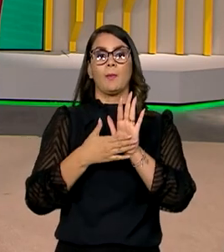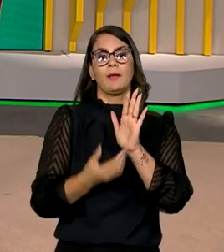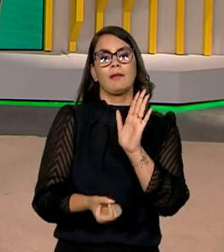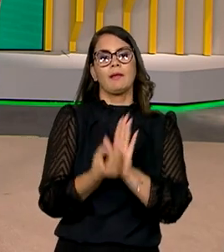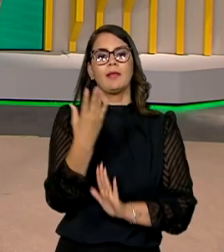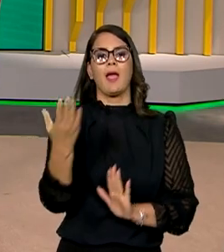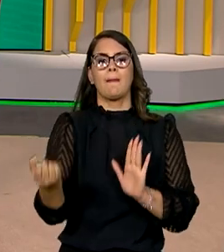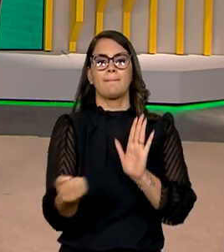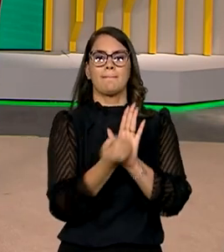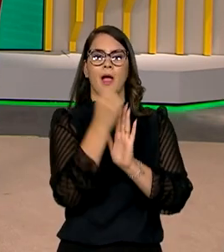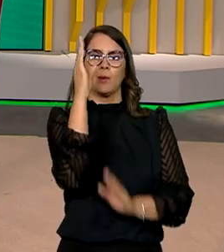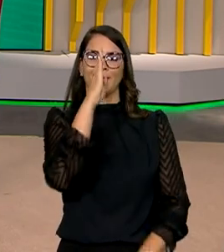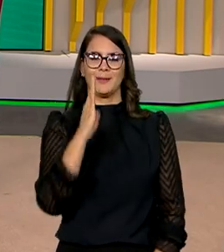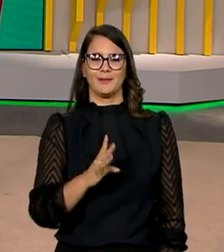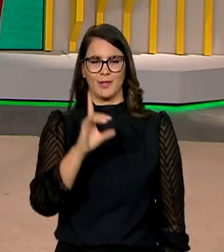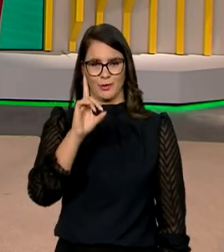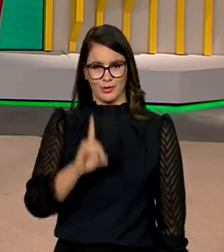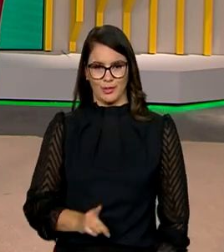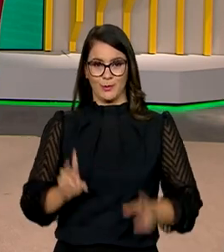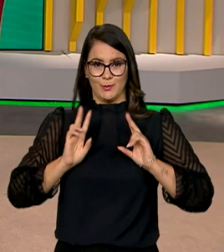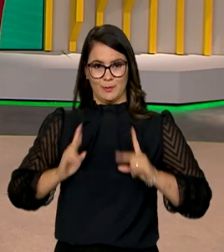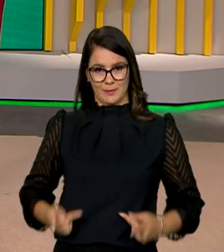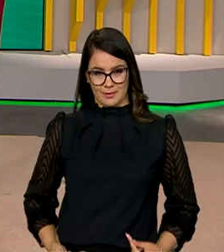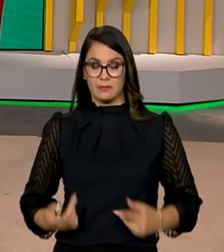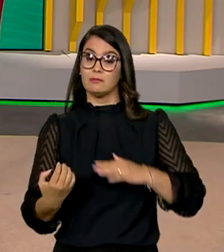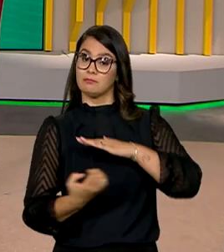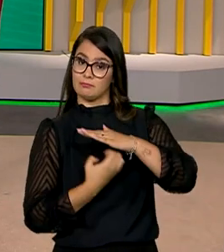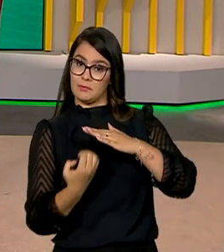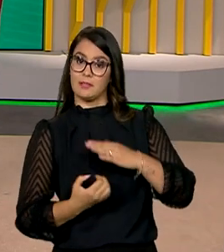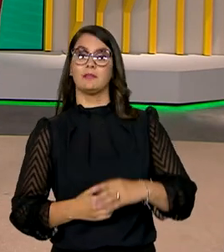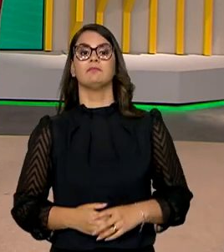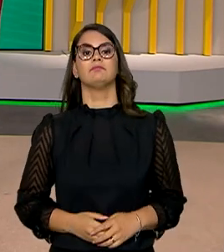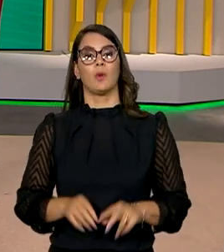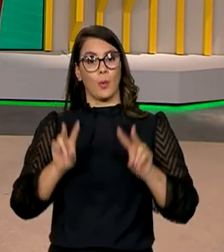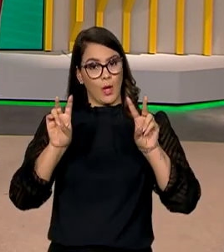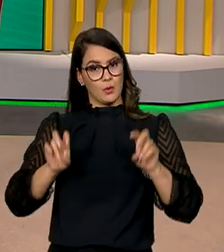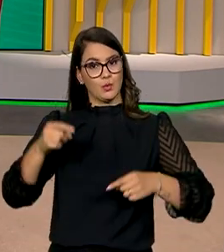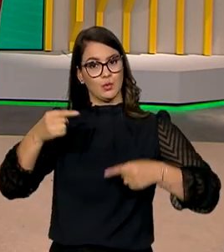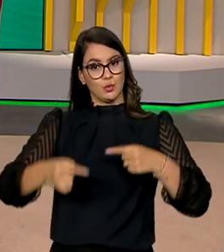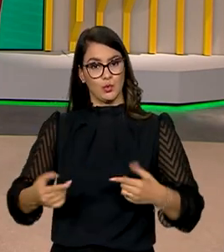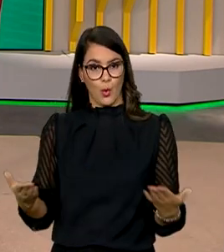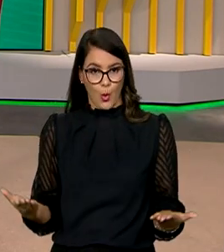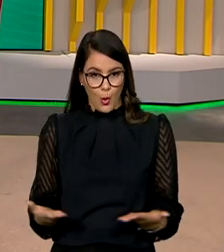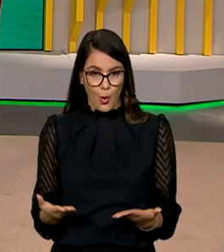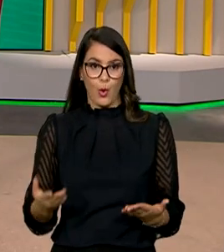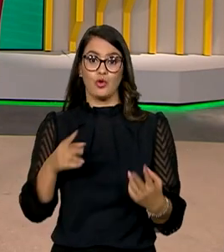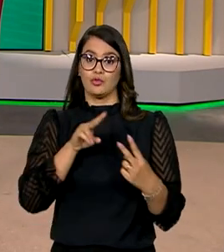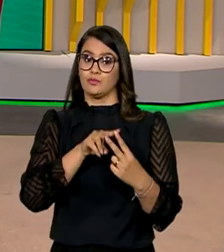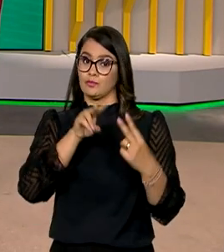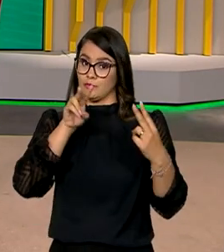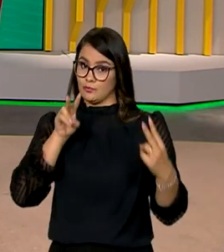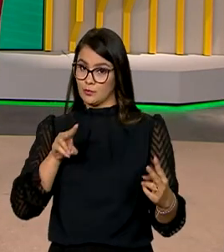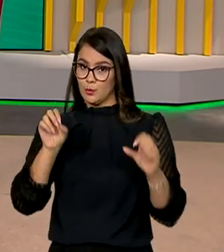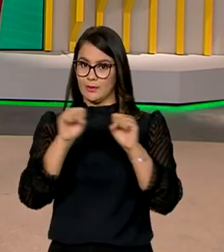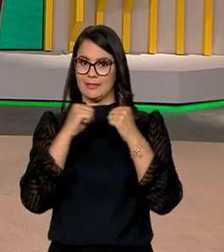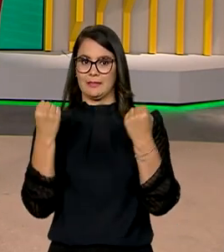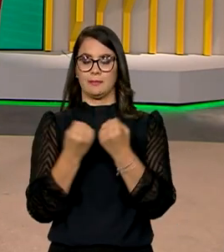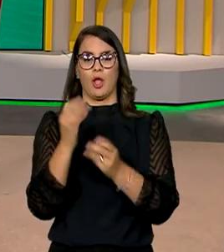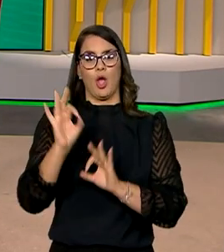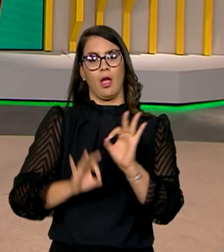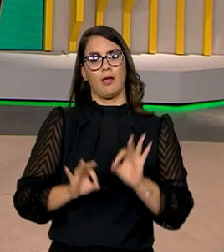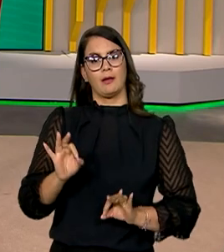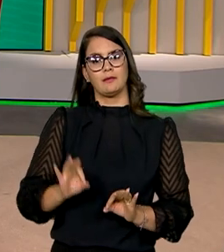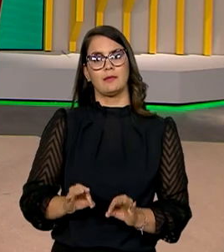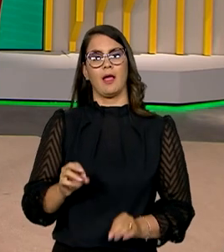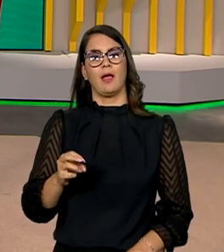criação do Marco Nacional sobre Direitos Humanos e Empresas. O assunto foi discutido hoje, de forma virtual, num seminário